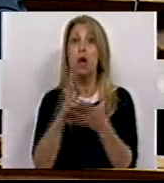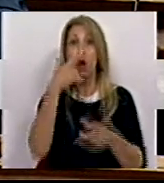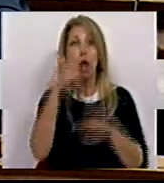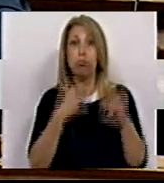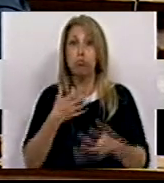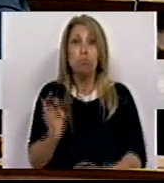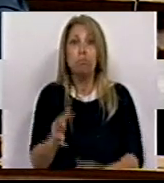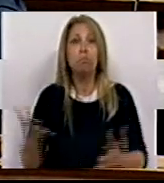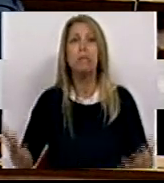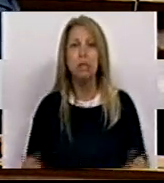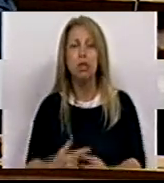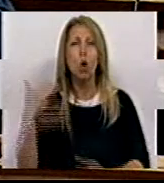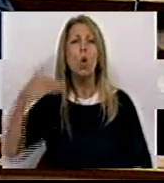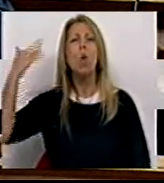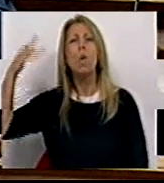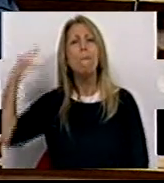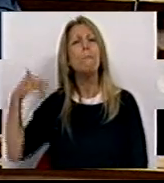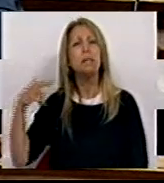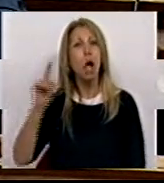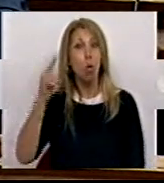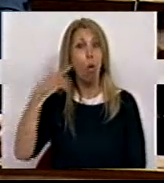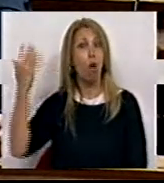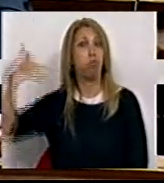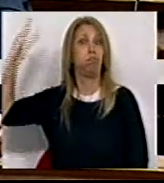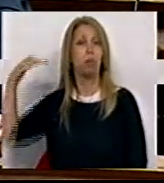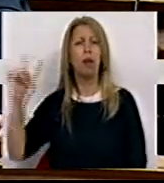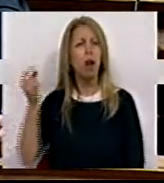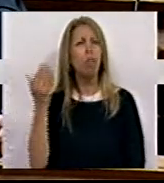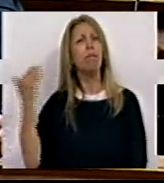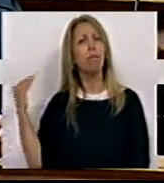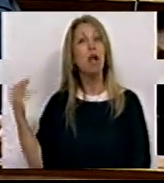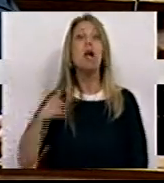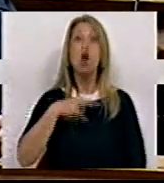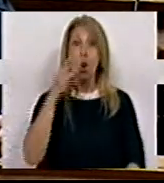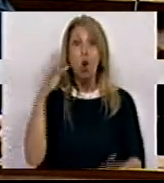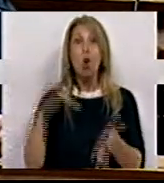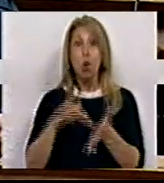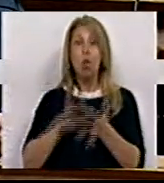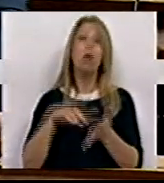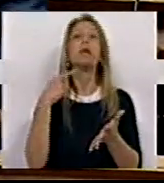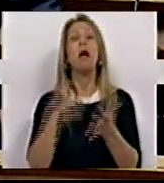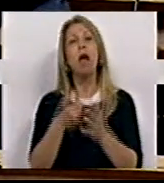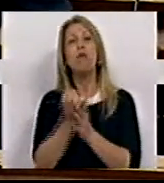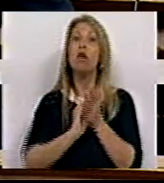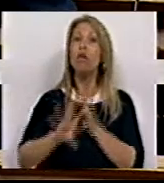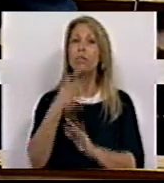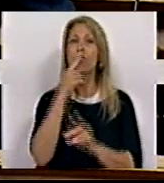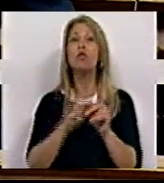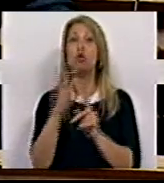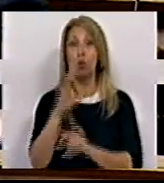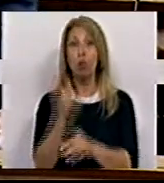dispensar. Num passado não muito distantes, estas contas eram remuneradas com juros, já que o dinheiro nelas depositado